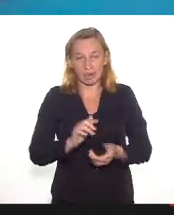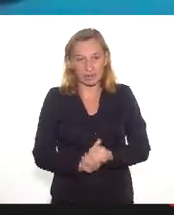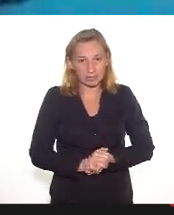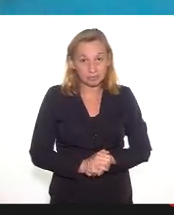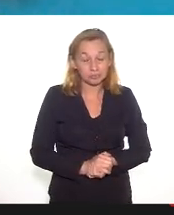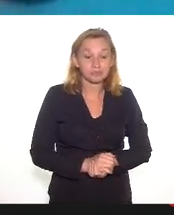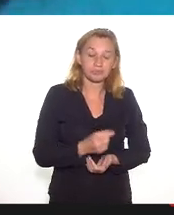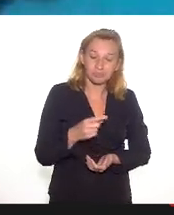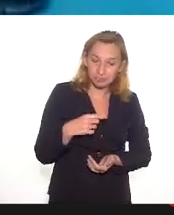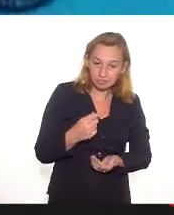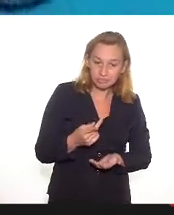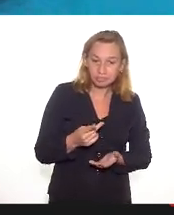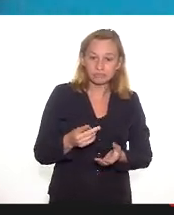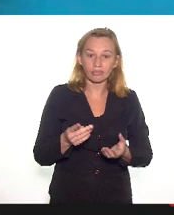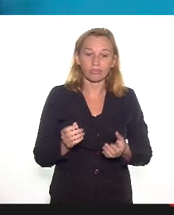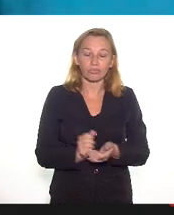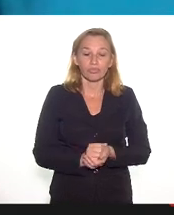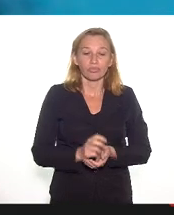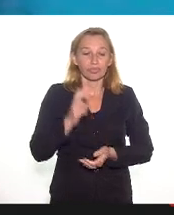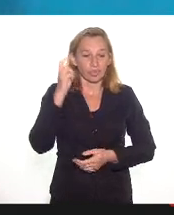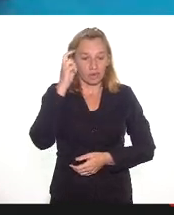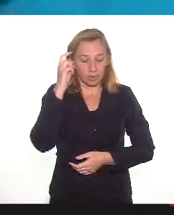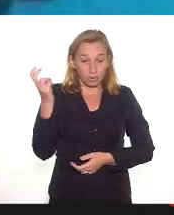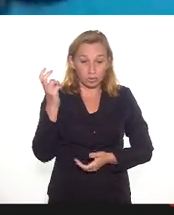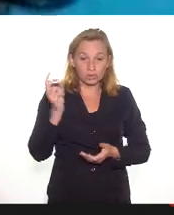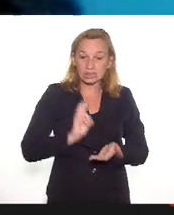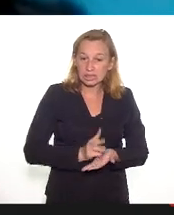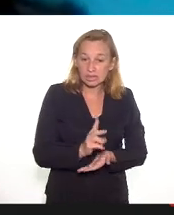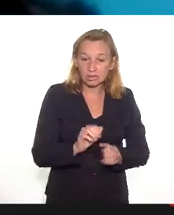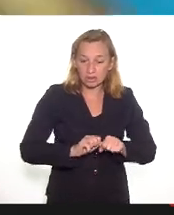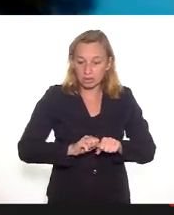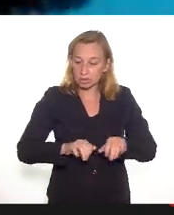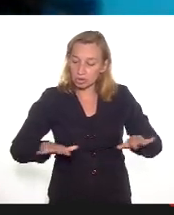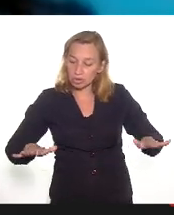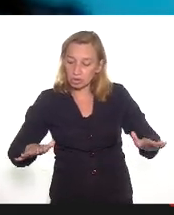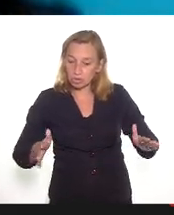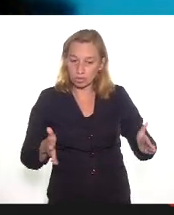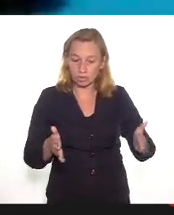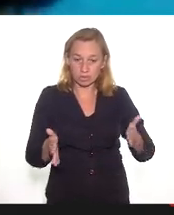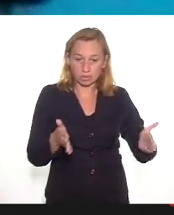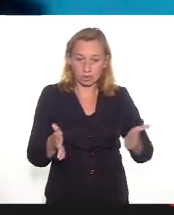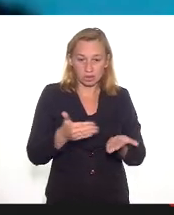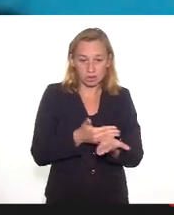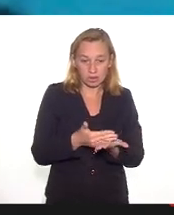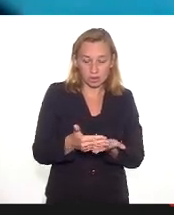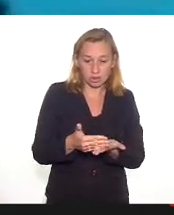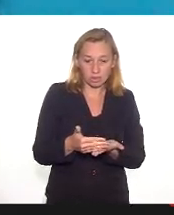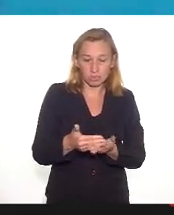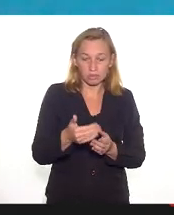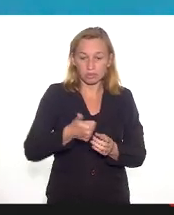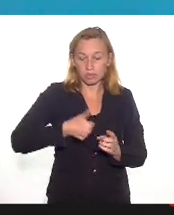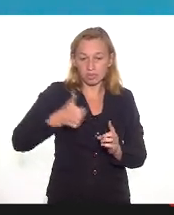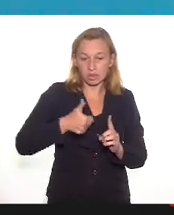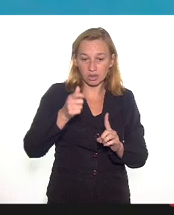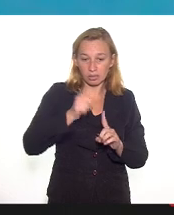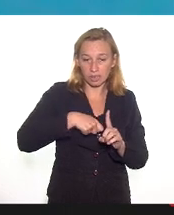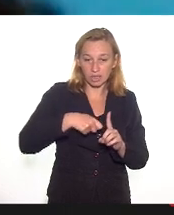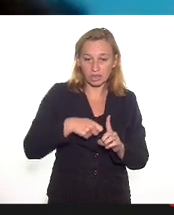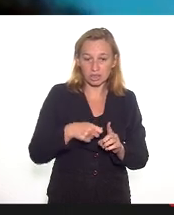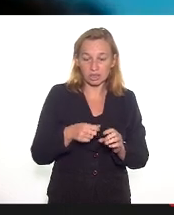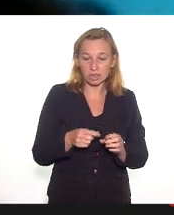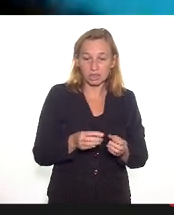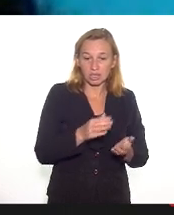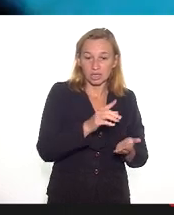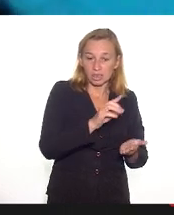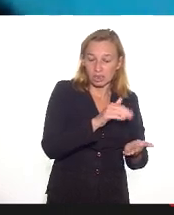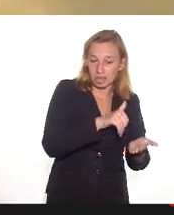mercantilização da cultura, então assim que começou a pandemia, no primeiro mês a gente teve notícia aí de demissão de educadores no